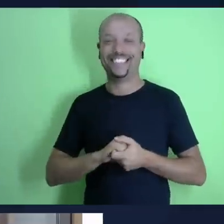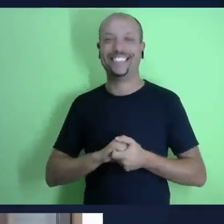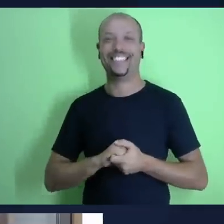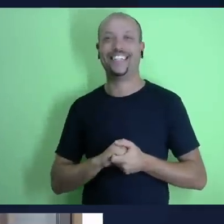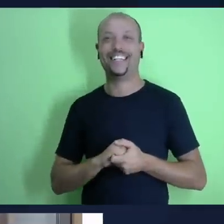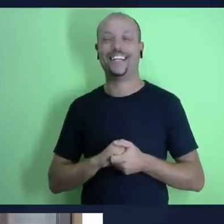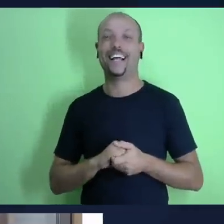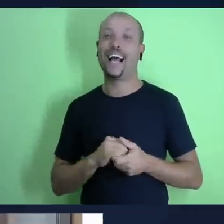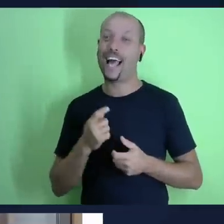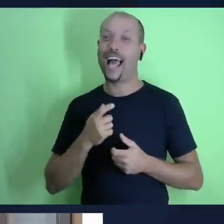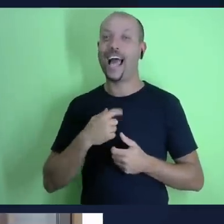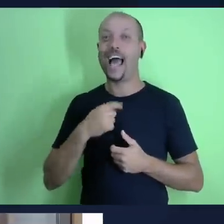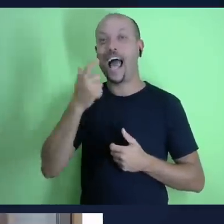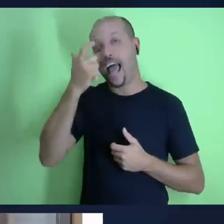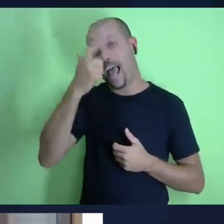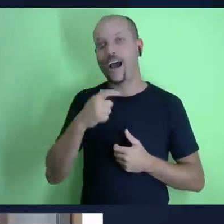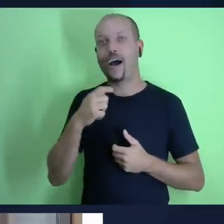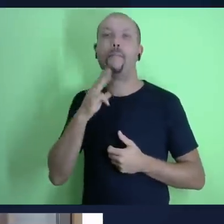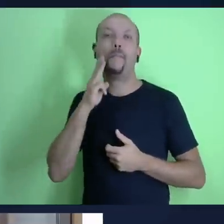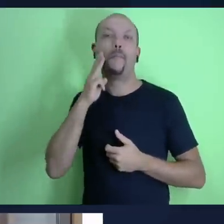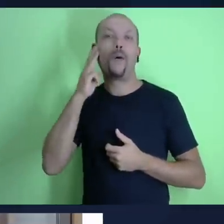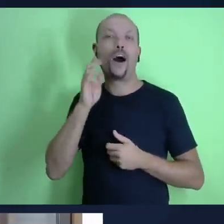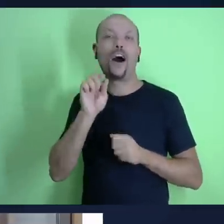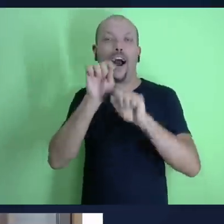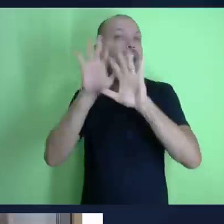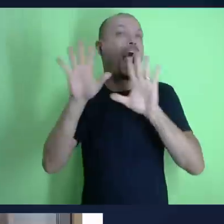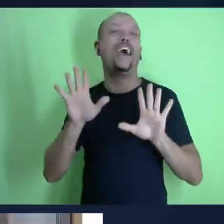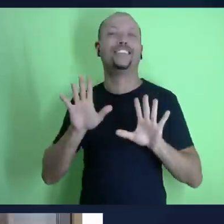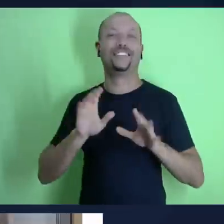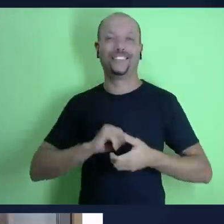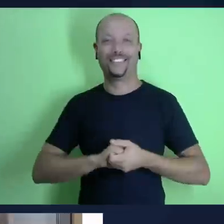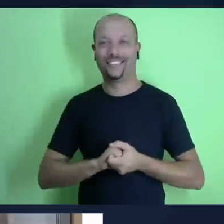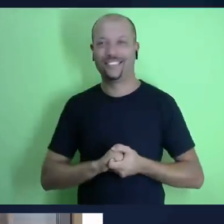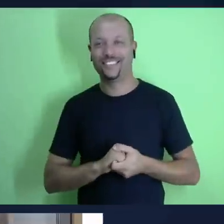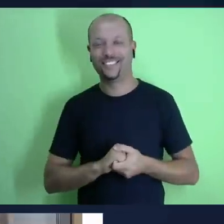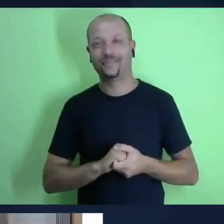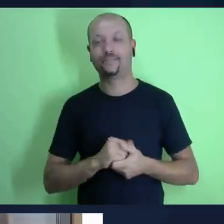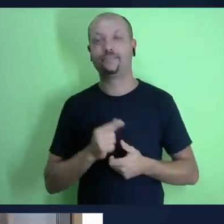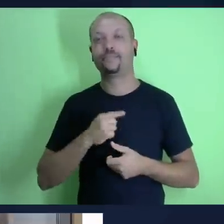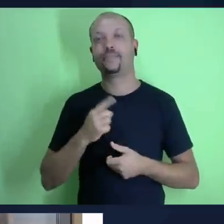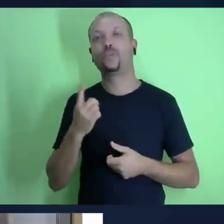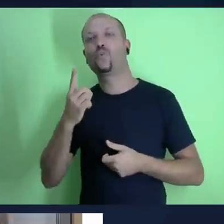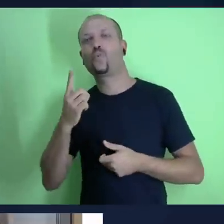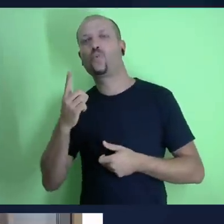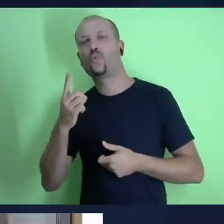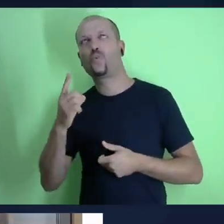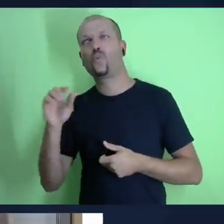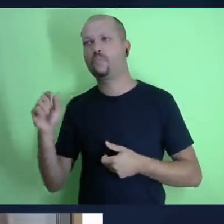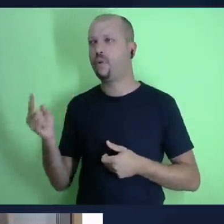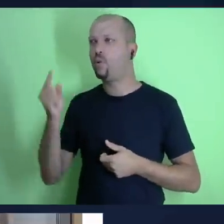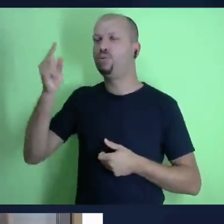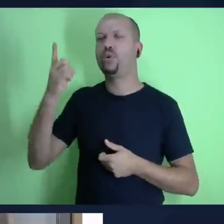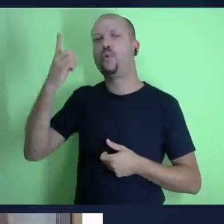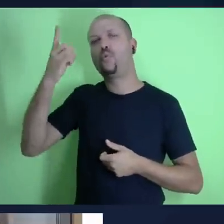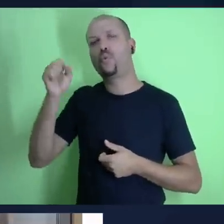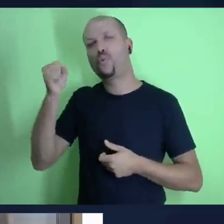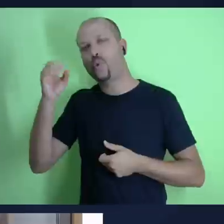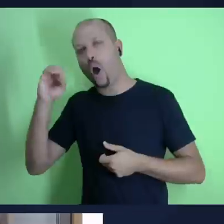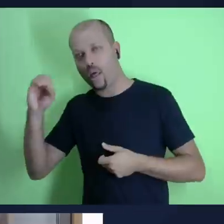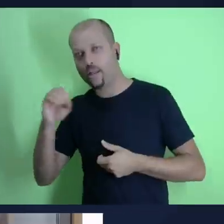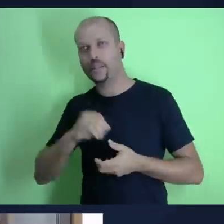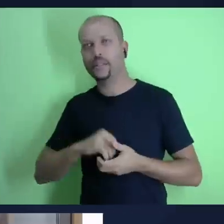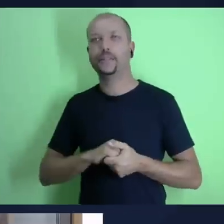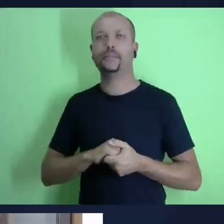é e eu sou como eu disse sou um moreno claro né tem um metro e